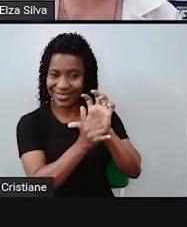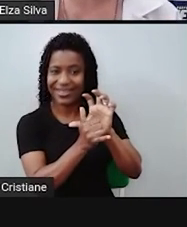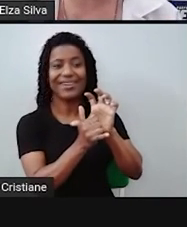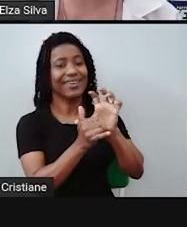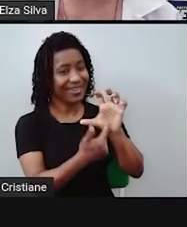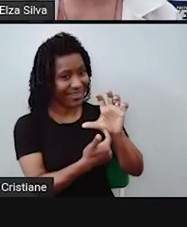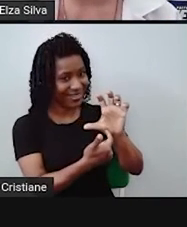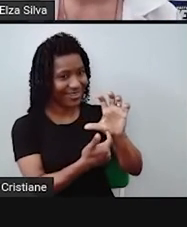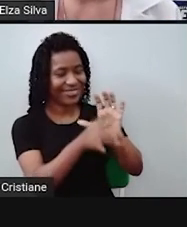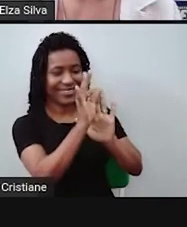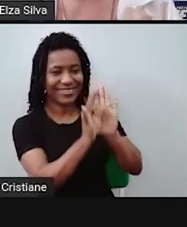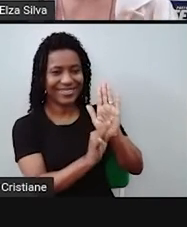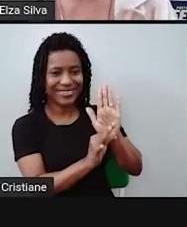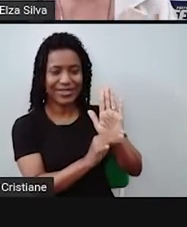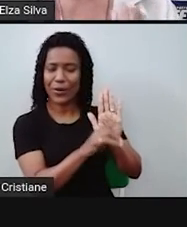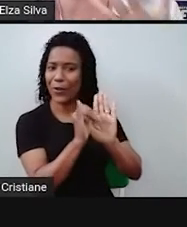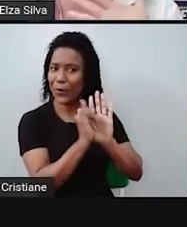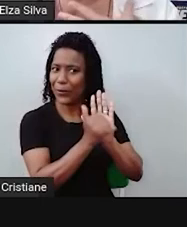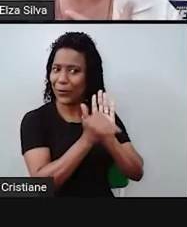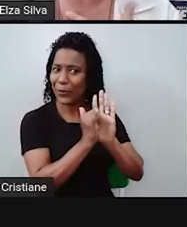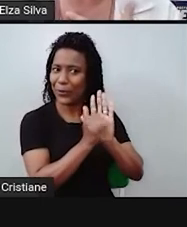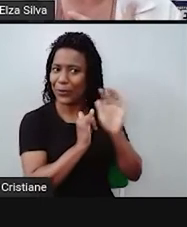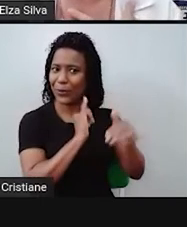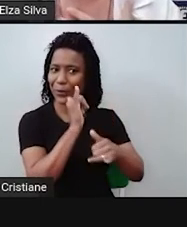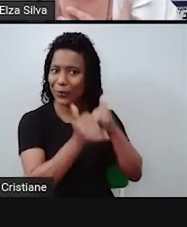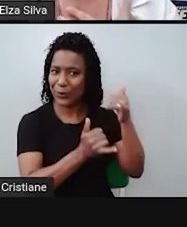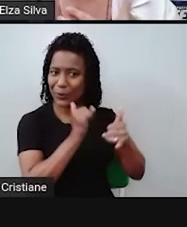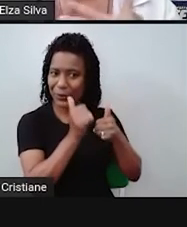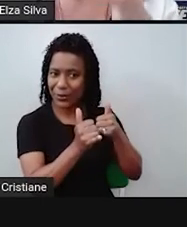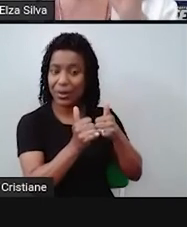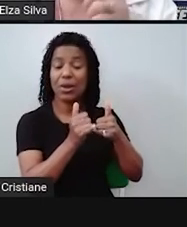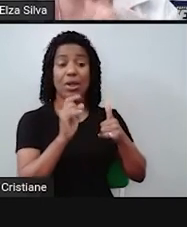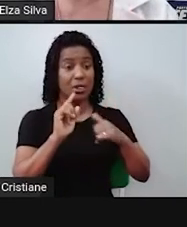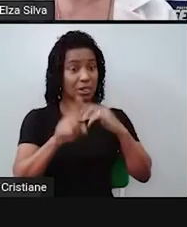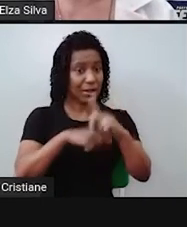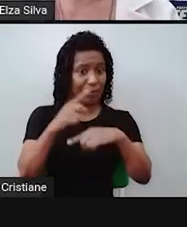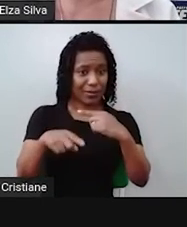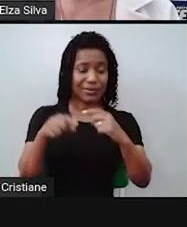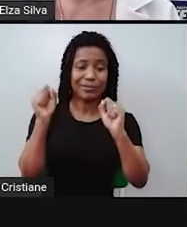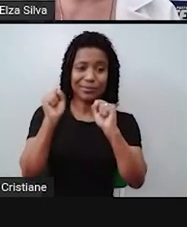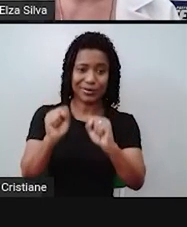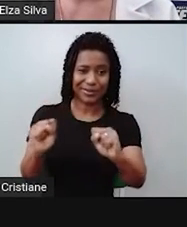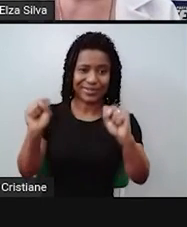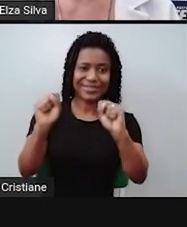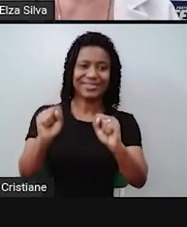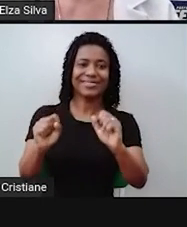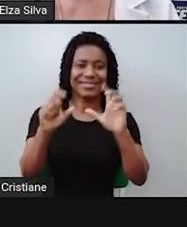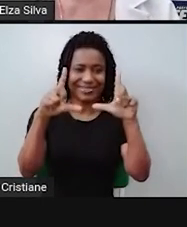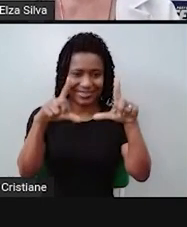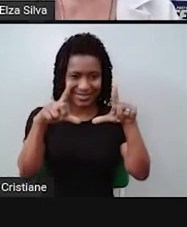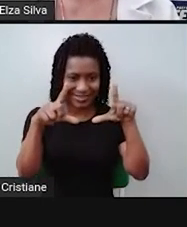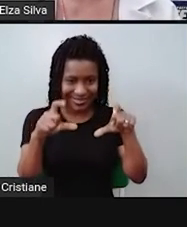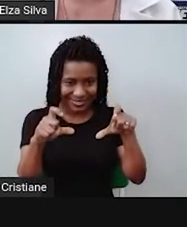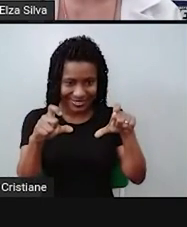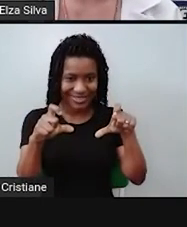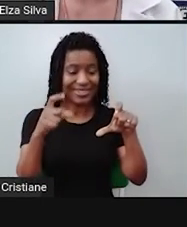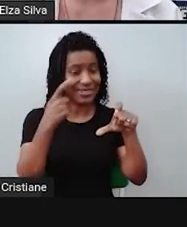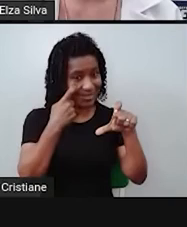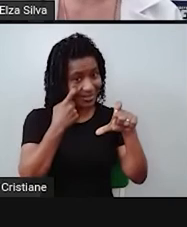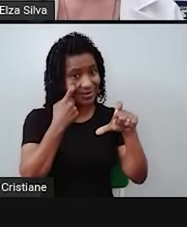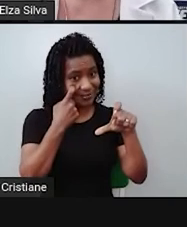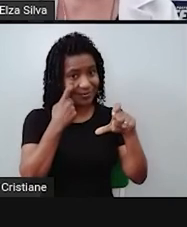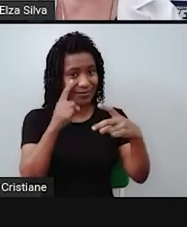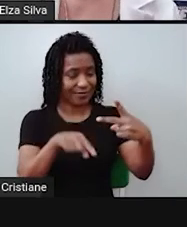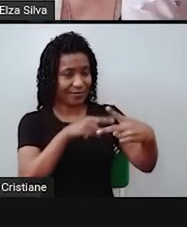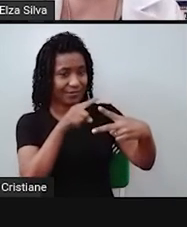um texto narrativo. Ou você também pode enviar para nós a sua produção. Existem dois canais